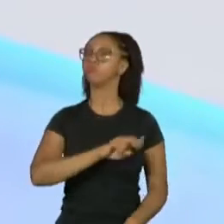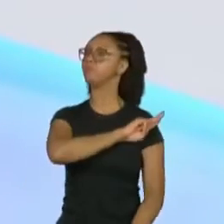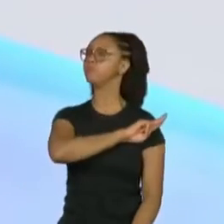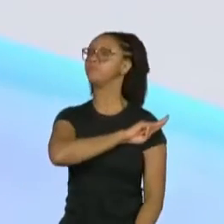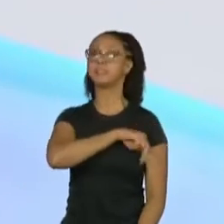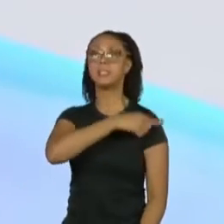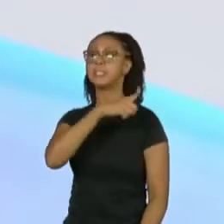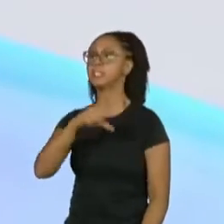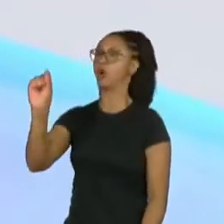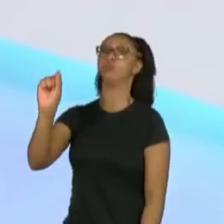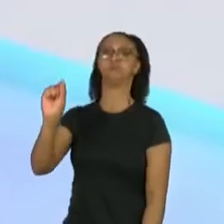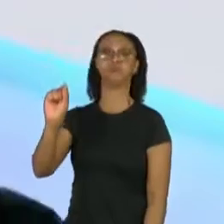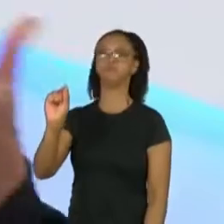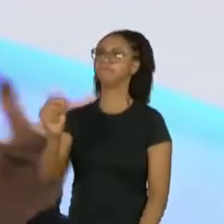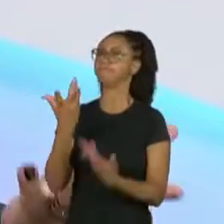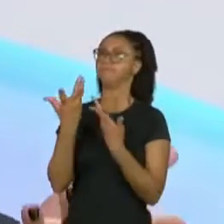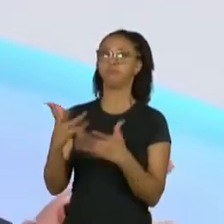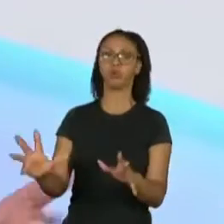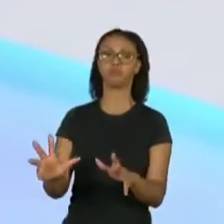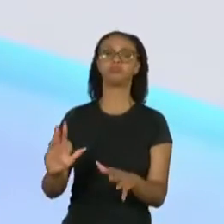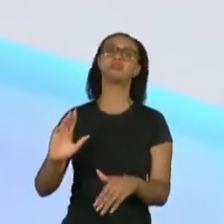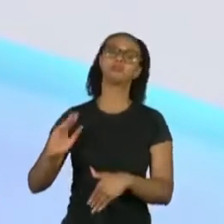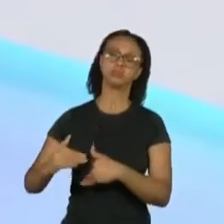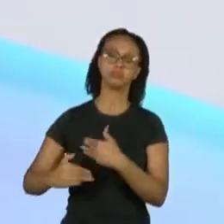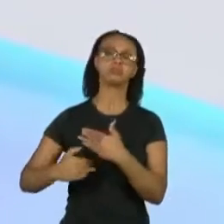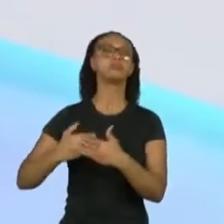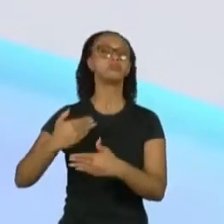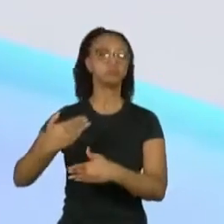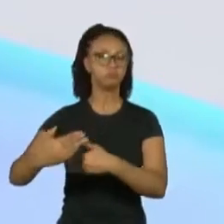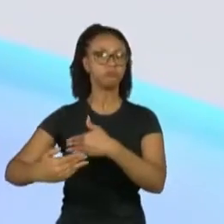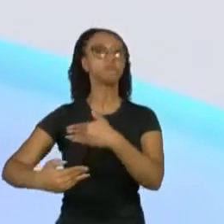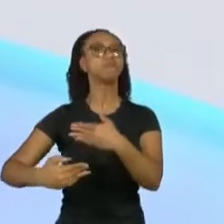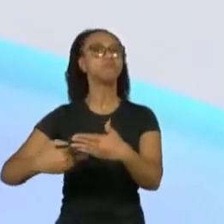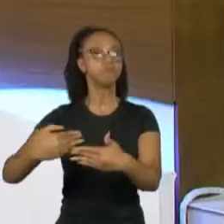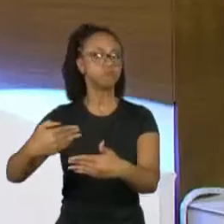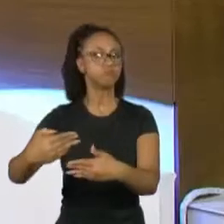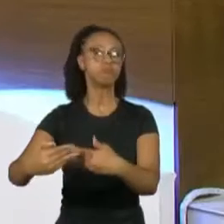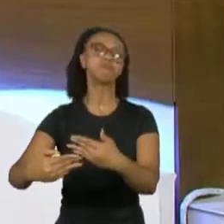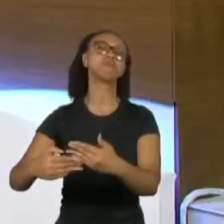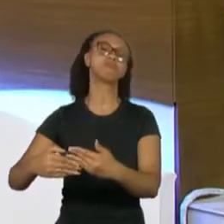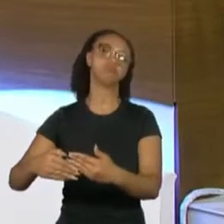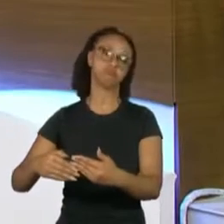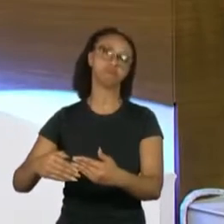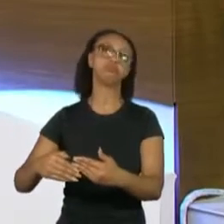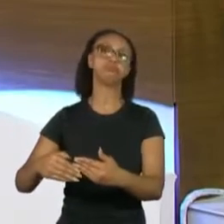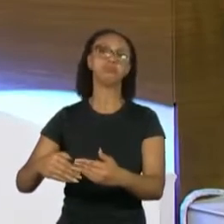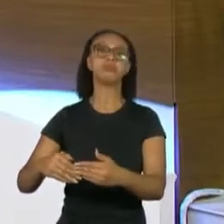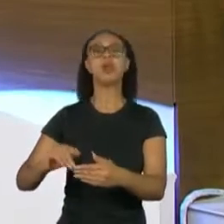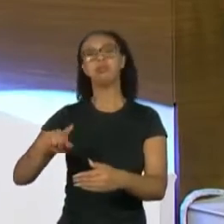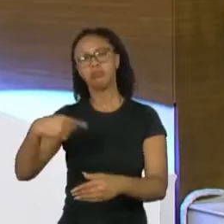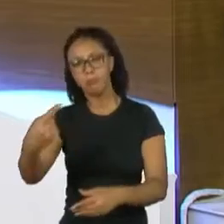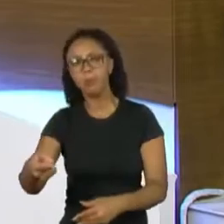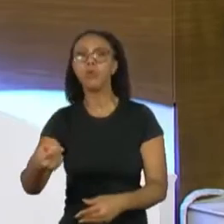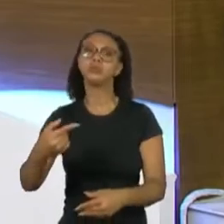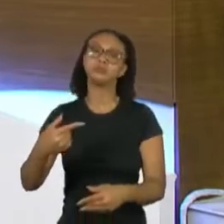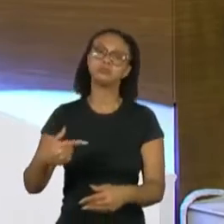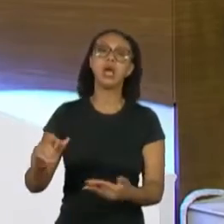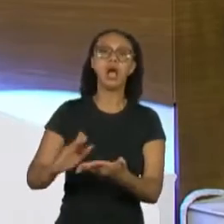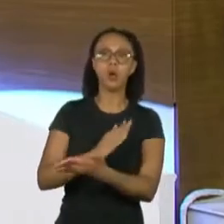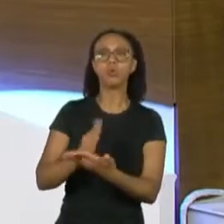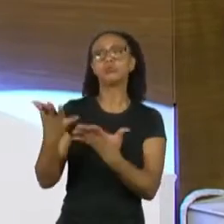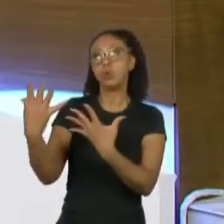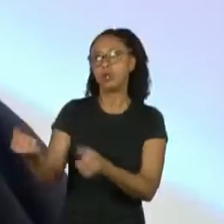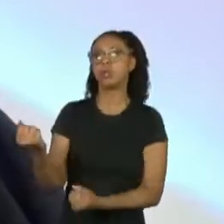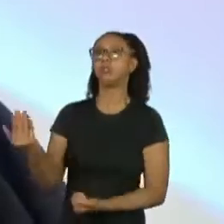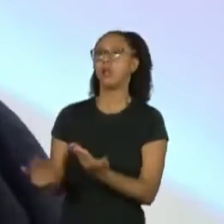e depois eu fiz, depois eu fiz, aceitei fazer a